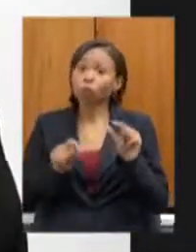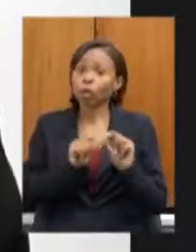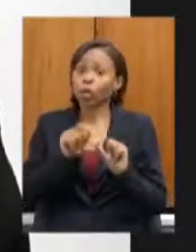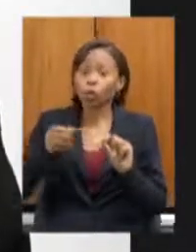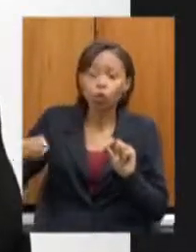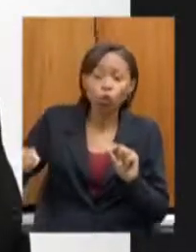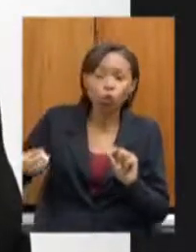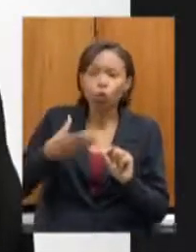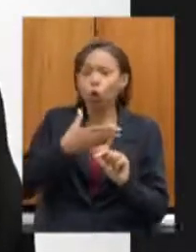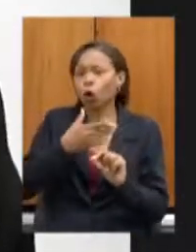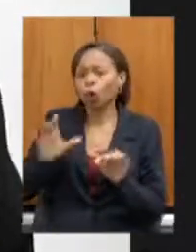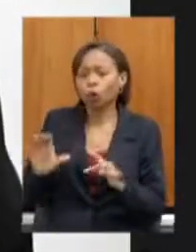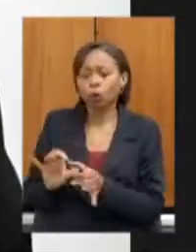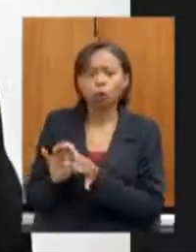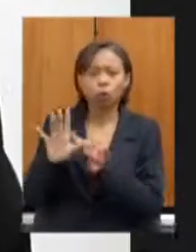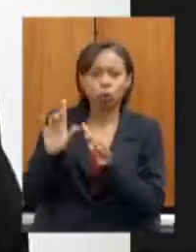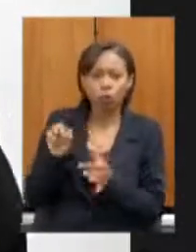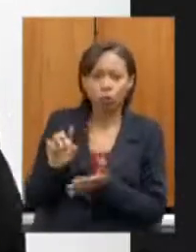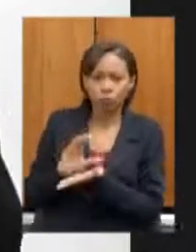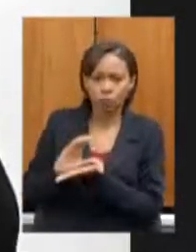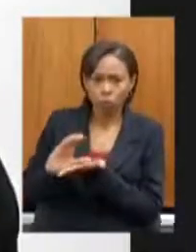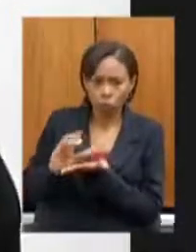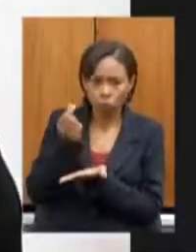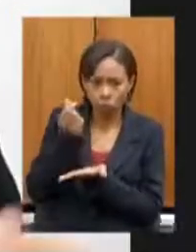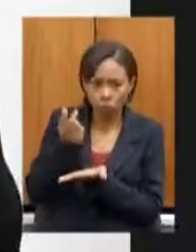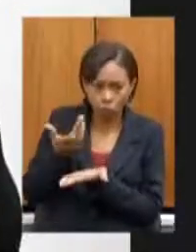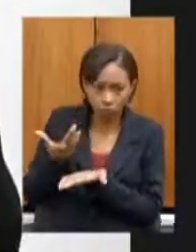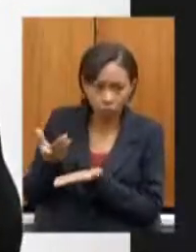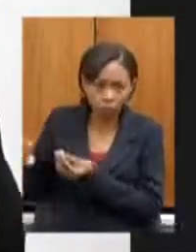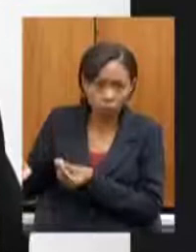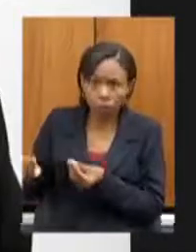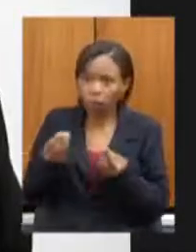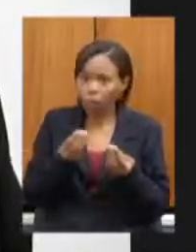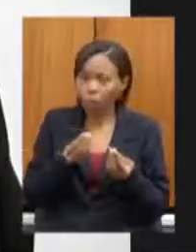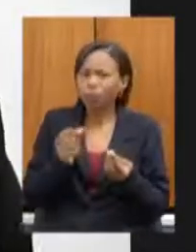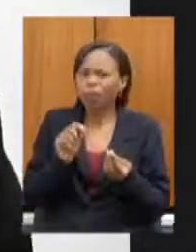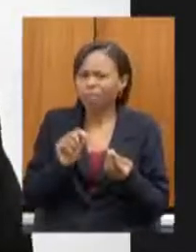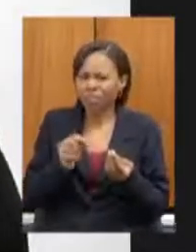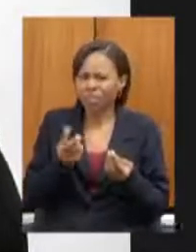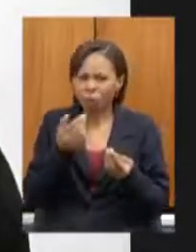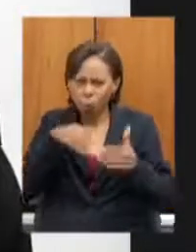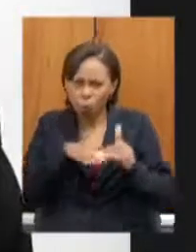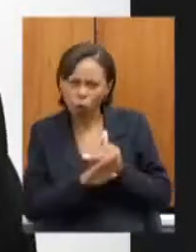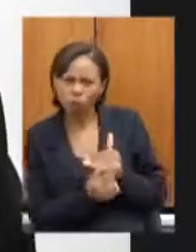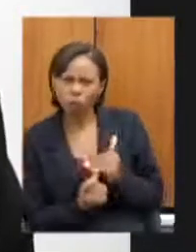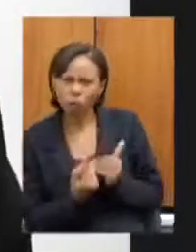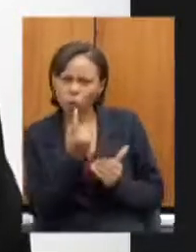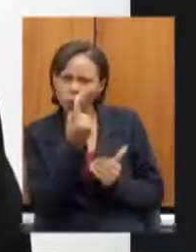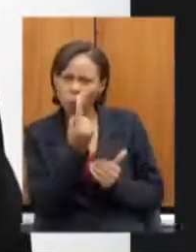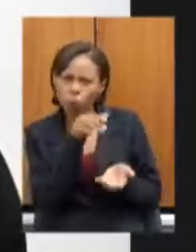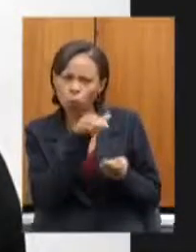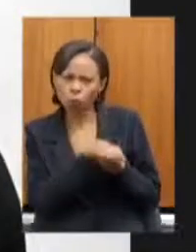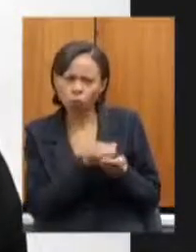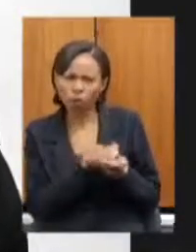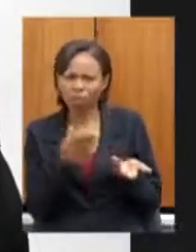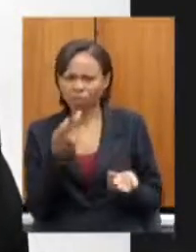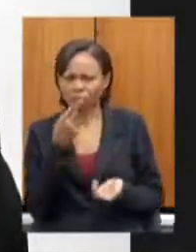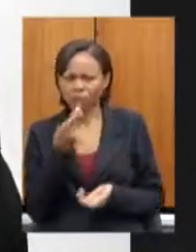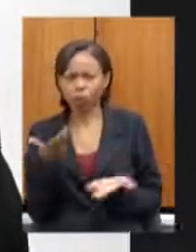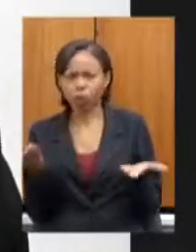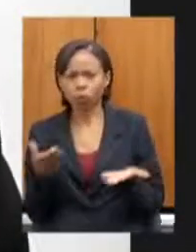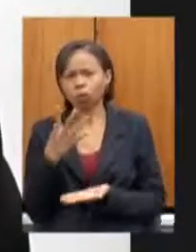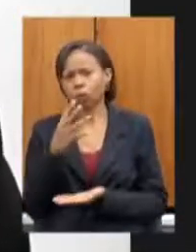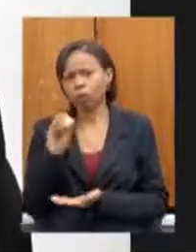fossem alocadas esses recursos que ele não venha para o caixa único como hoje o senhor me falou que 40%